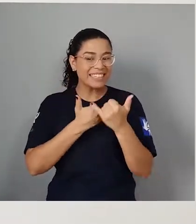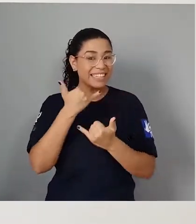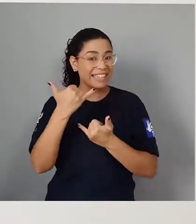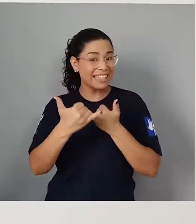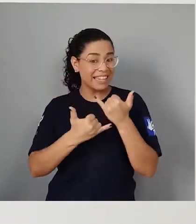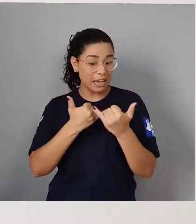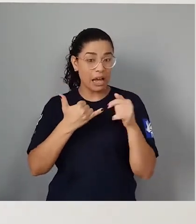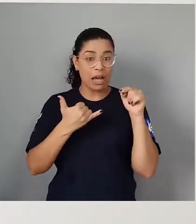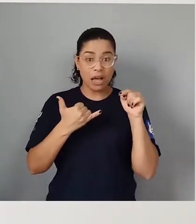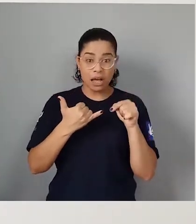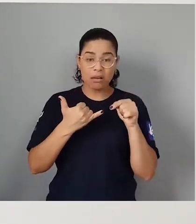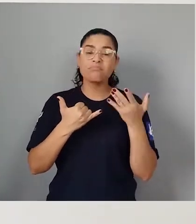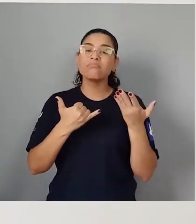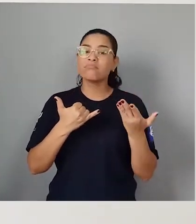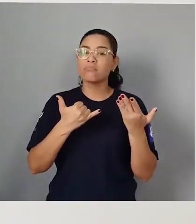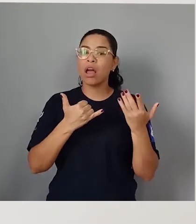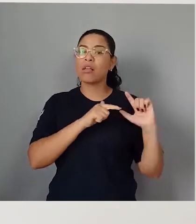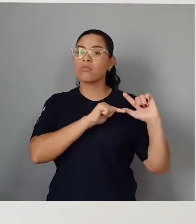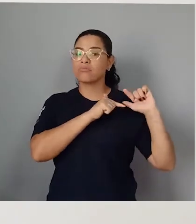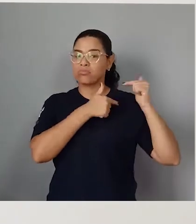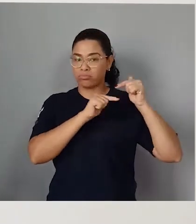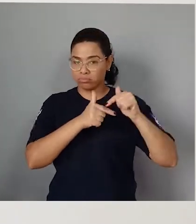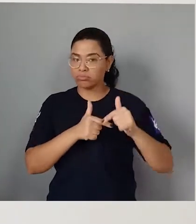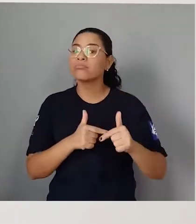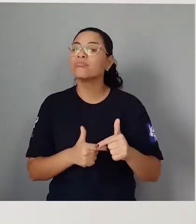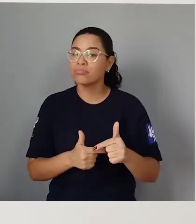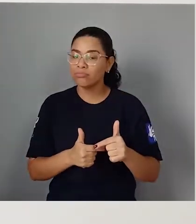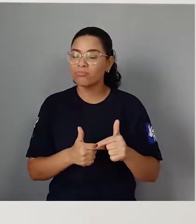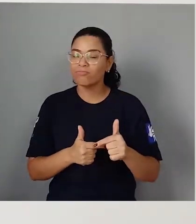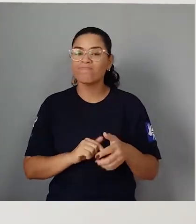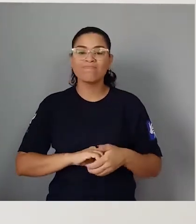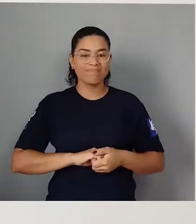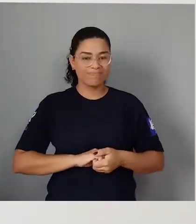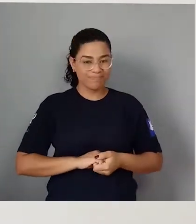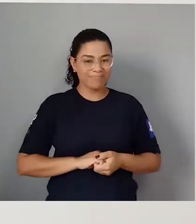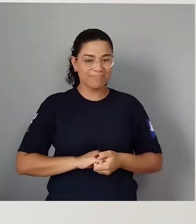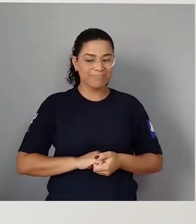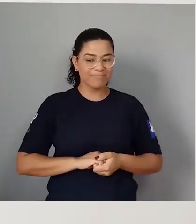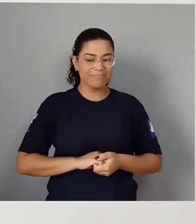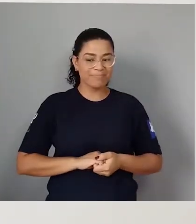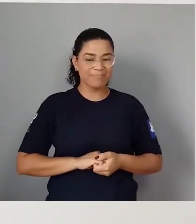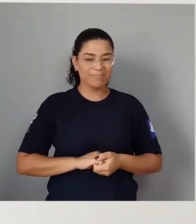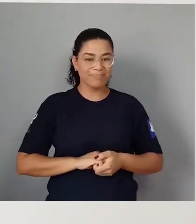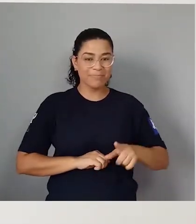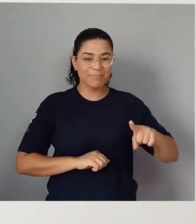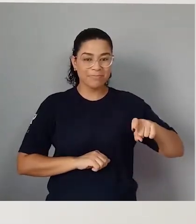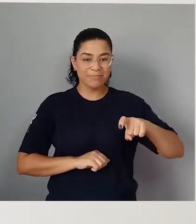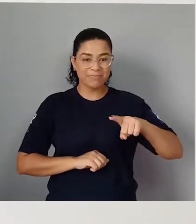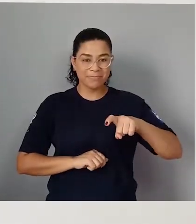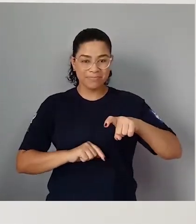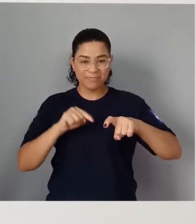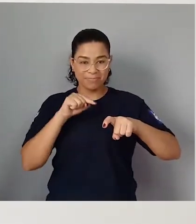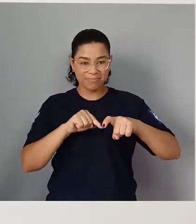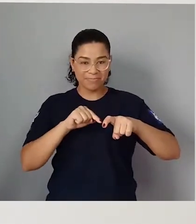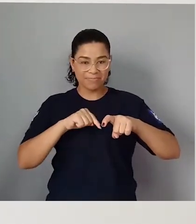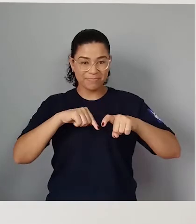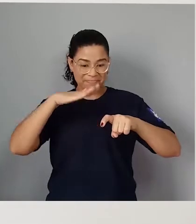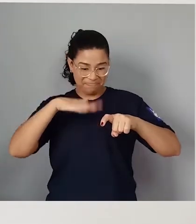que é uma brincadeira tradicional. Que se chama Lagarta Pintada.